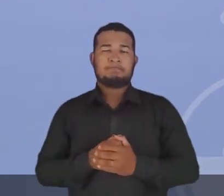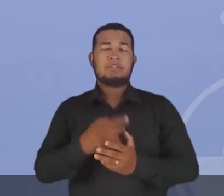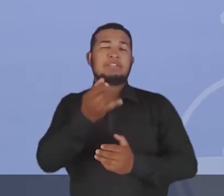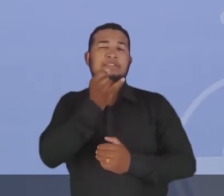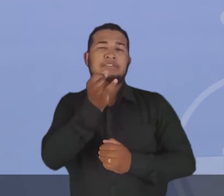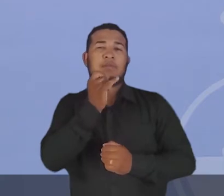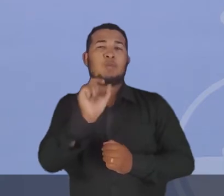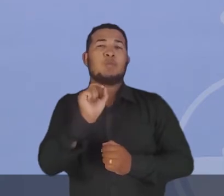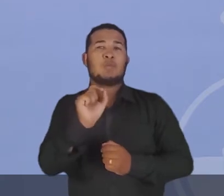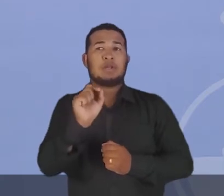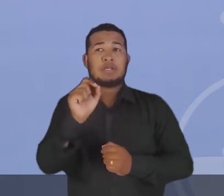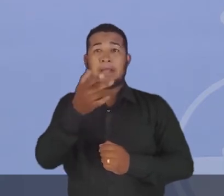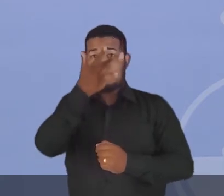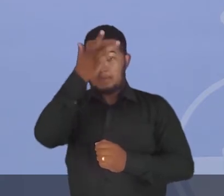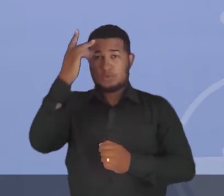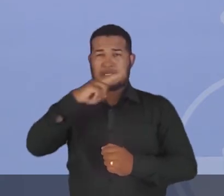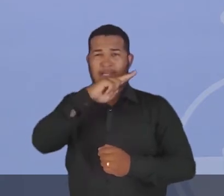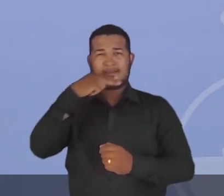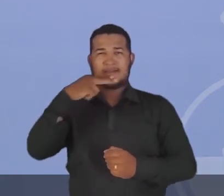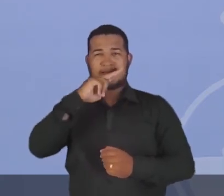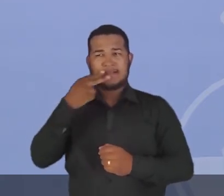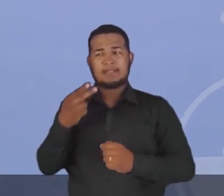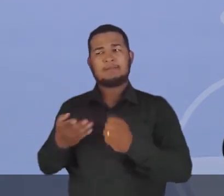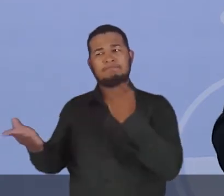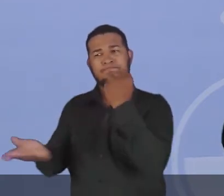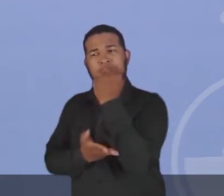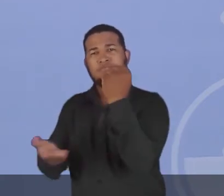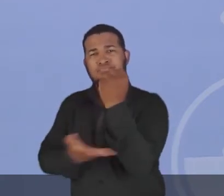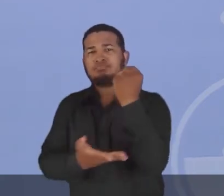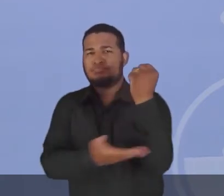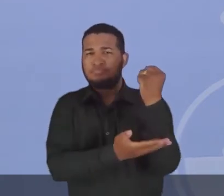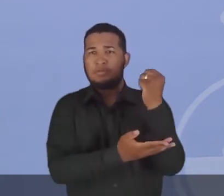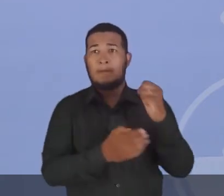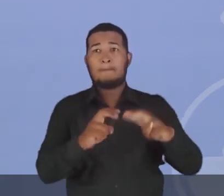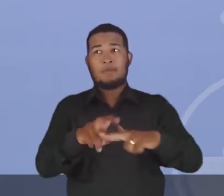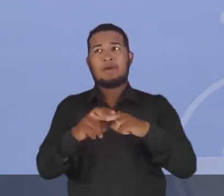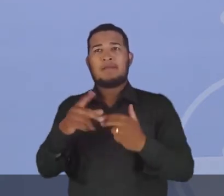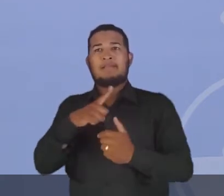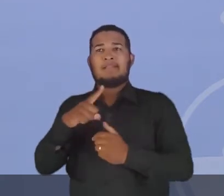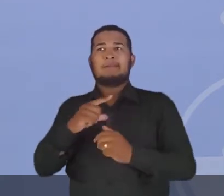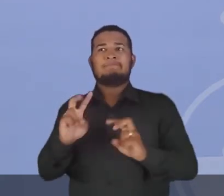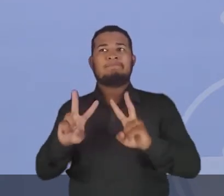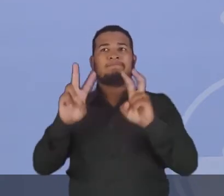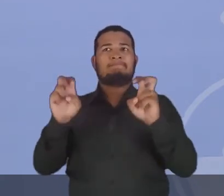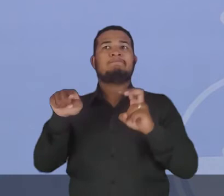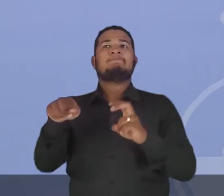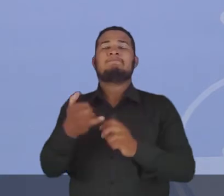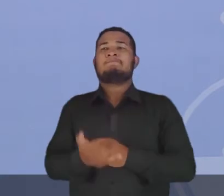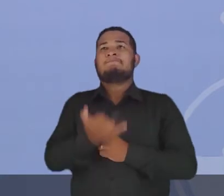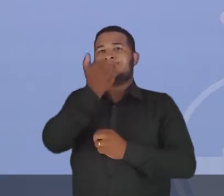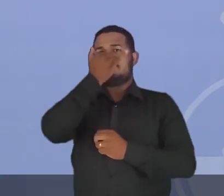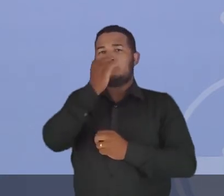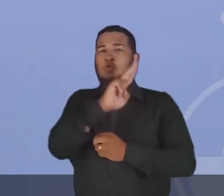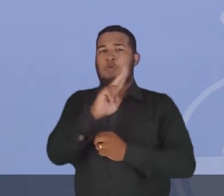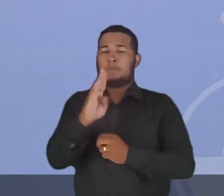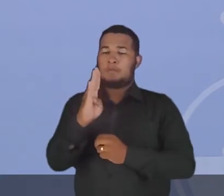eu coloquei um exemplo ali, o cortador de cana, porque sempre que a gente fala do boia fria, a gente tem a visão do cortador de cana. Mas você